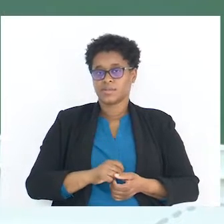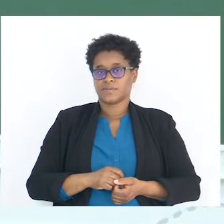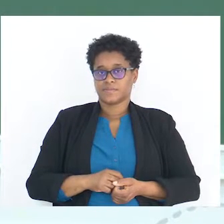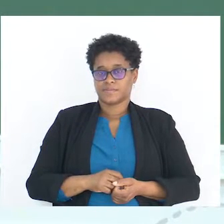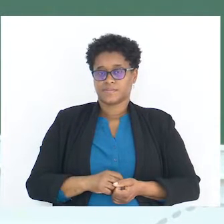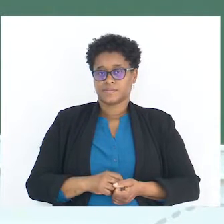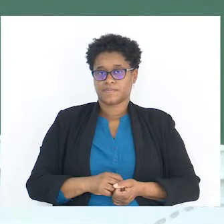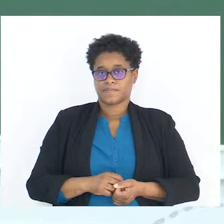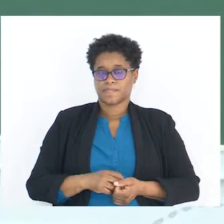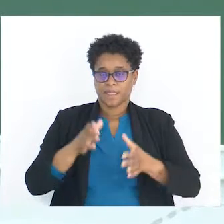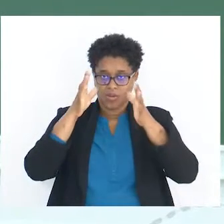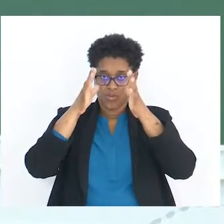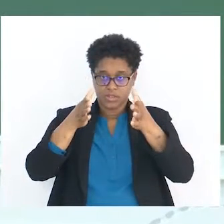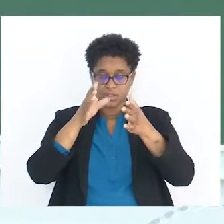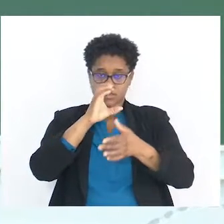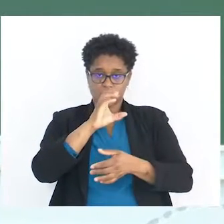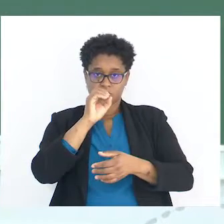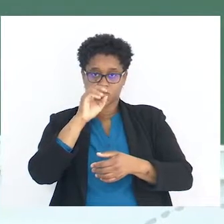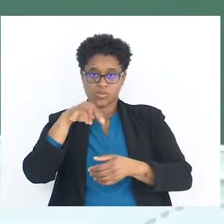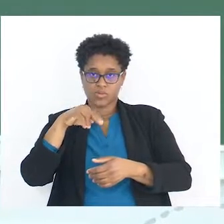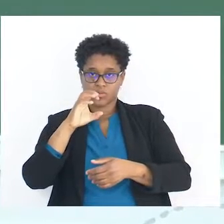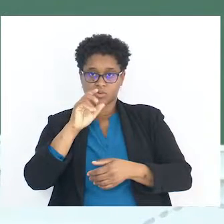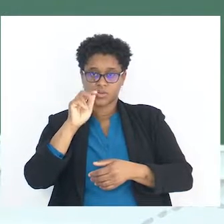concentração.